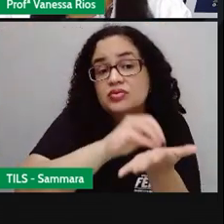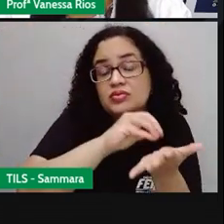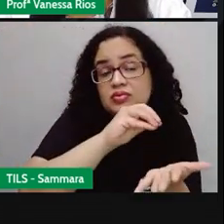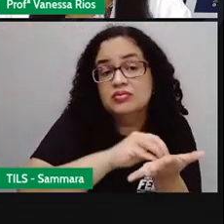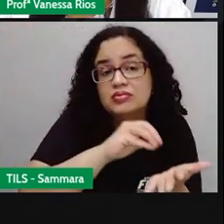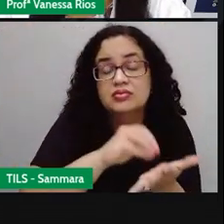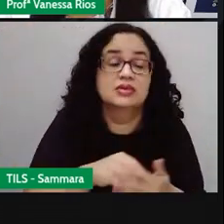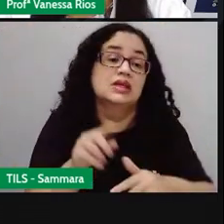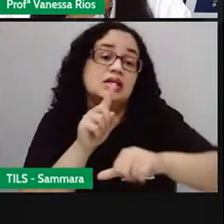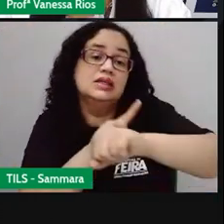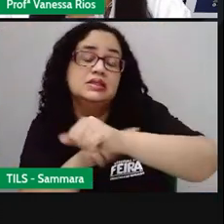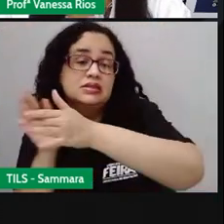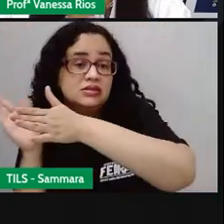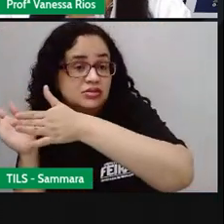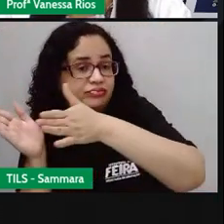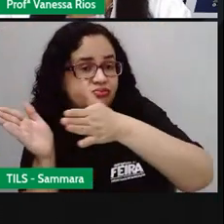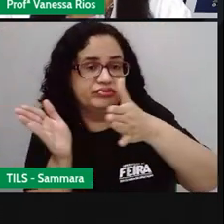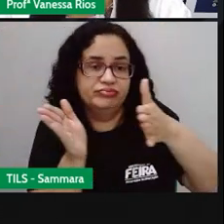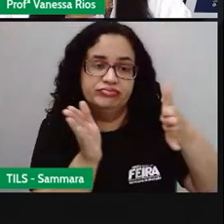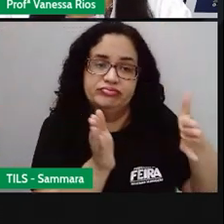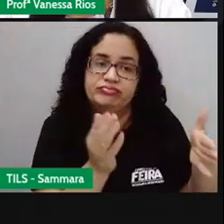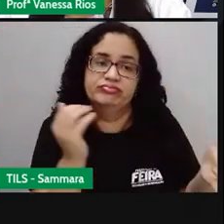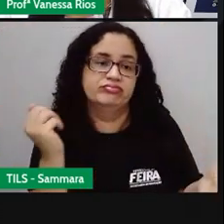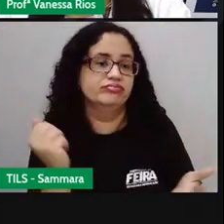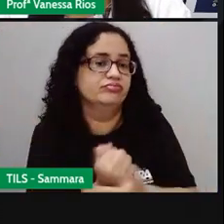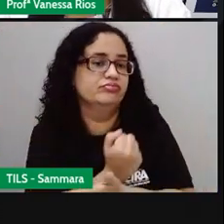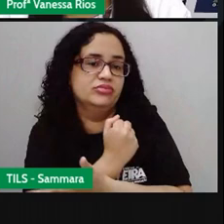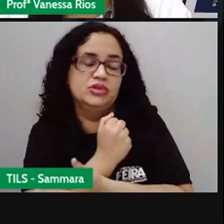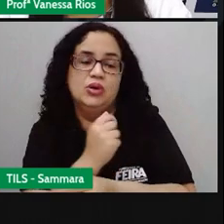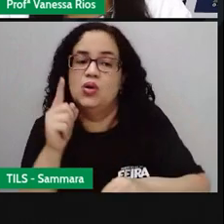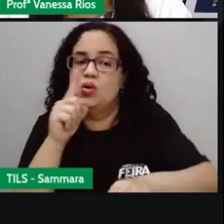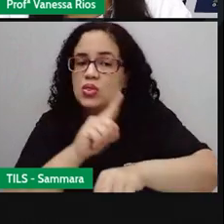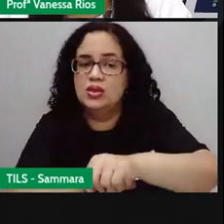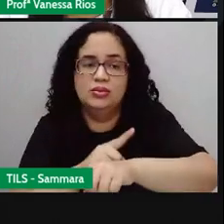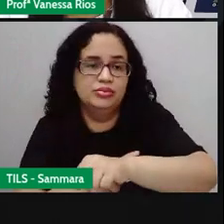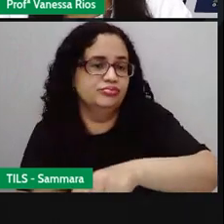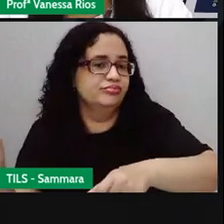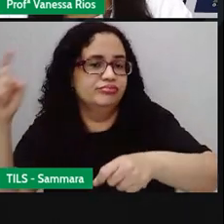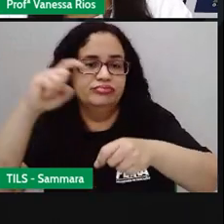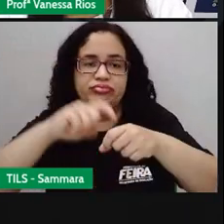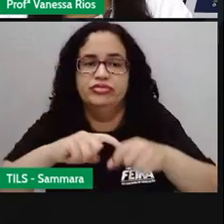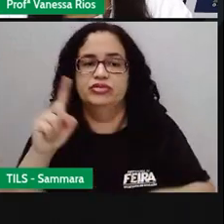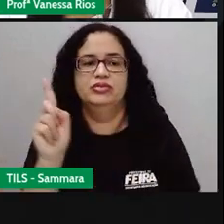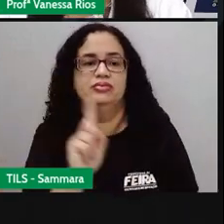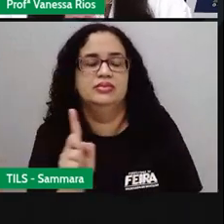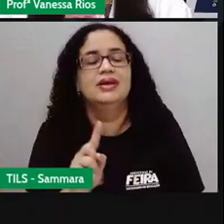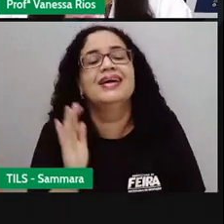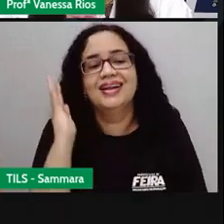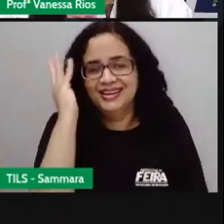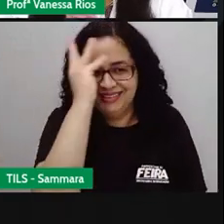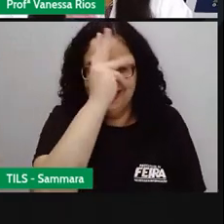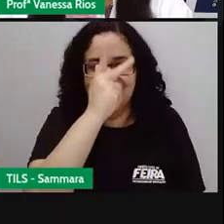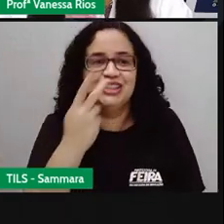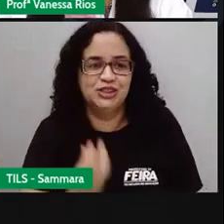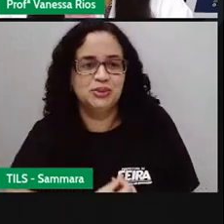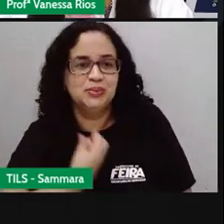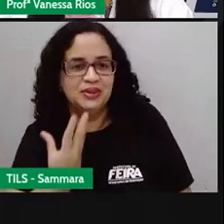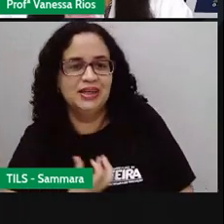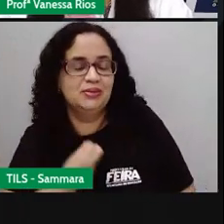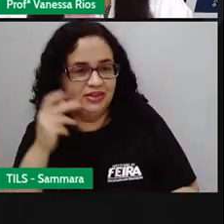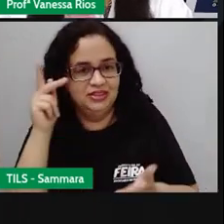desse tempo que, infelizmente, nunca mais voltará. Lindo, né, o poema?